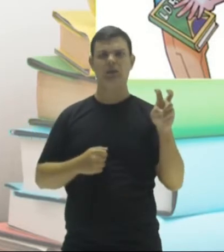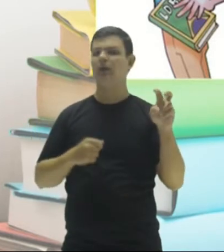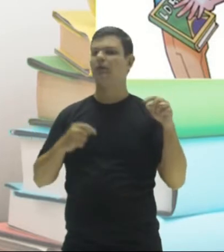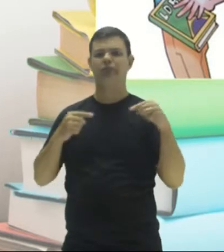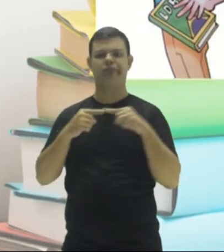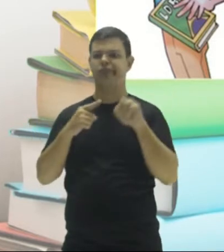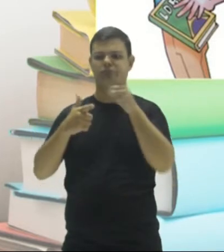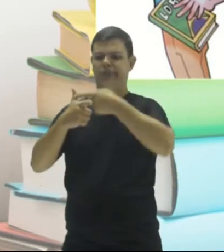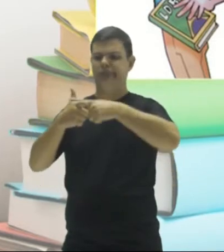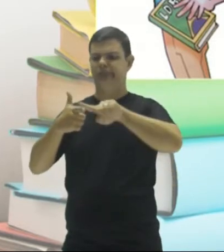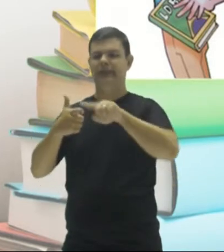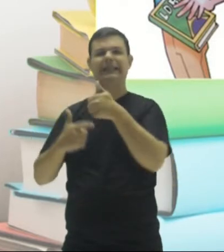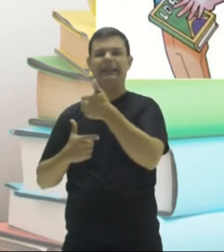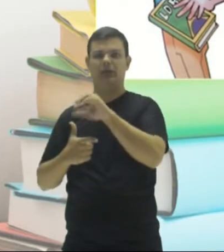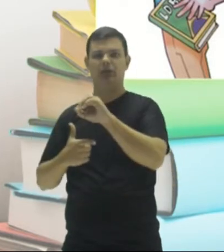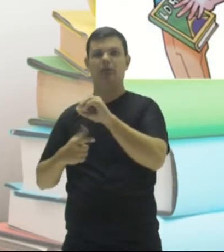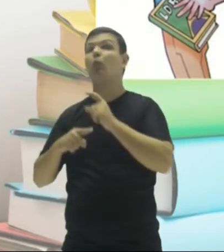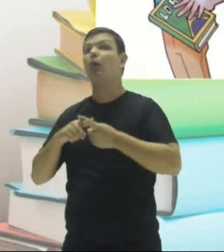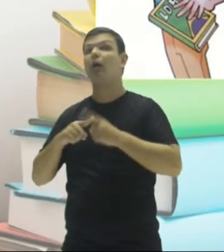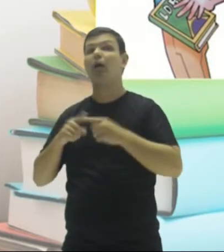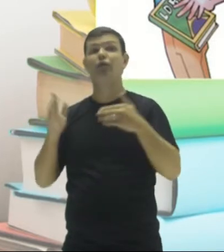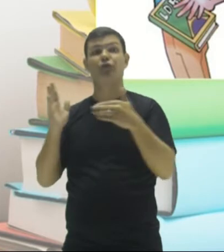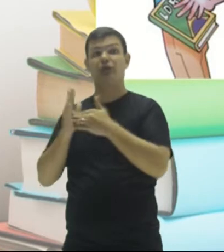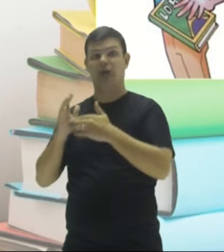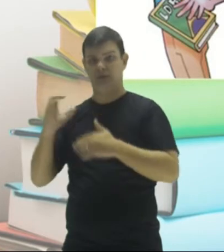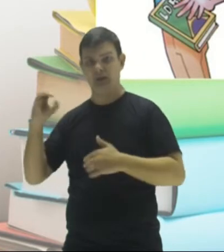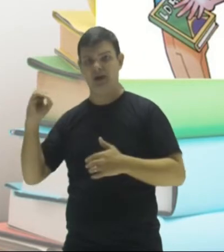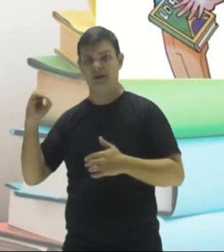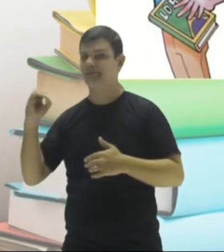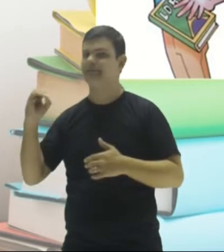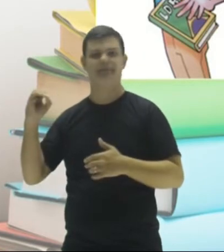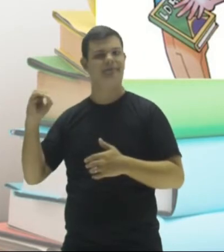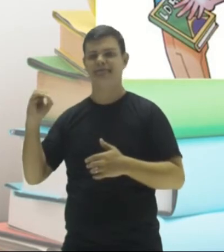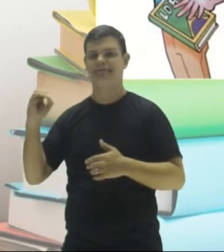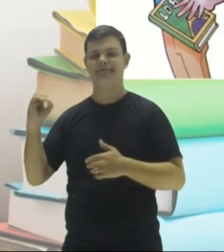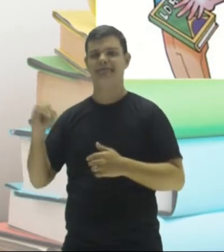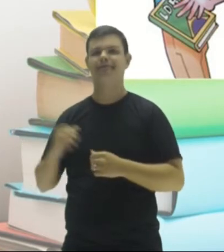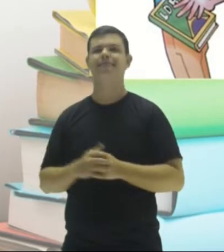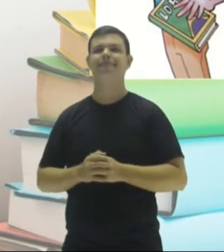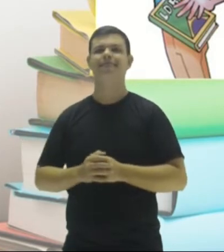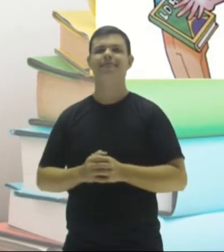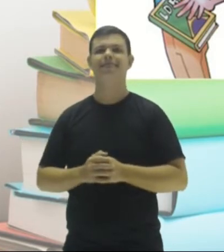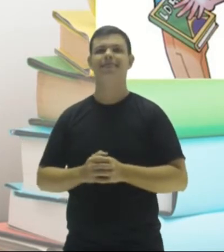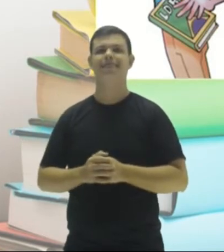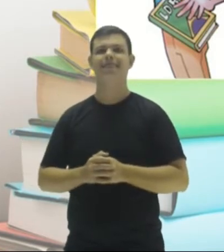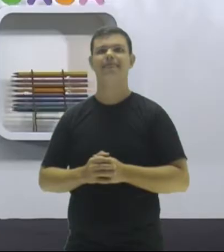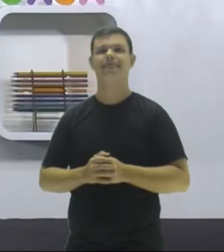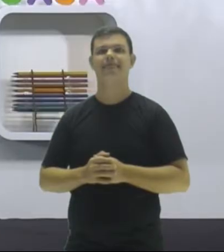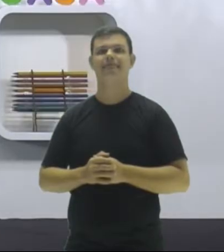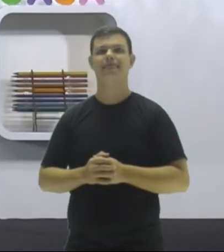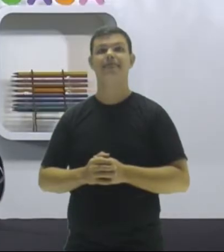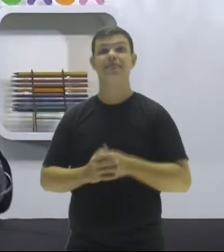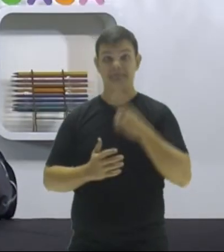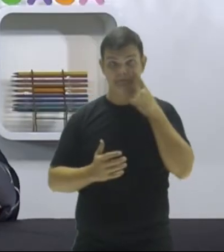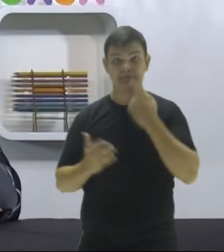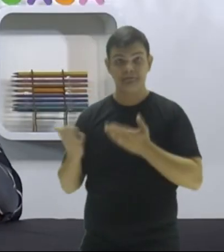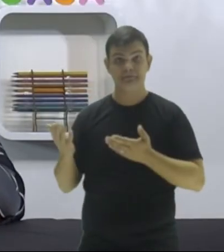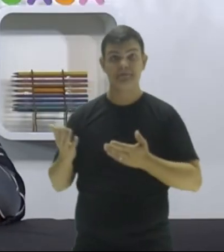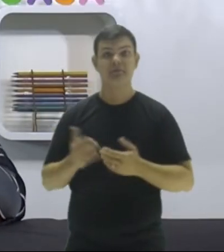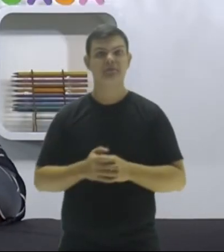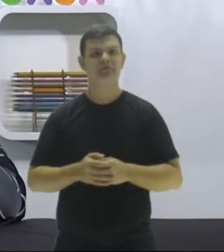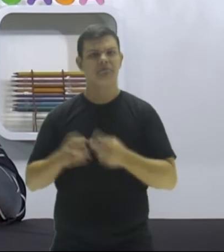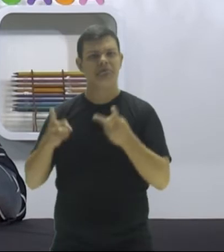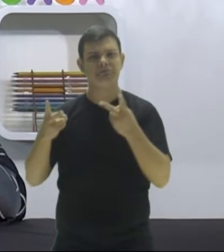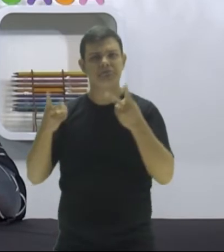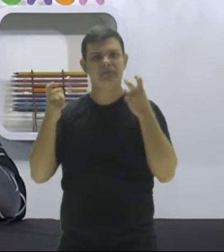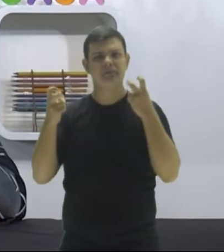é divisível por dez, porque não termina em zero. Ok, pessoal? Venha pra cá. Olha aí. Vocês